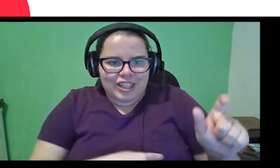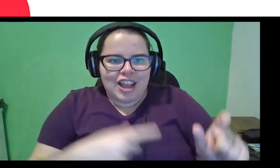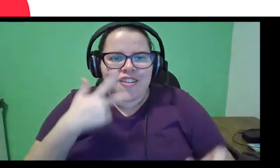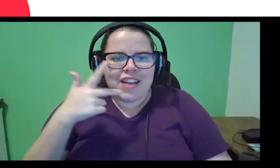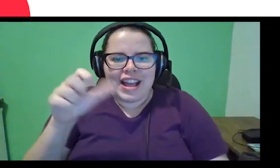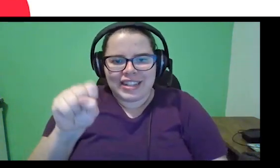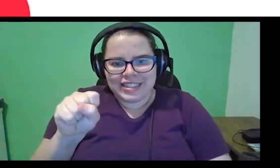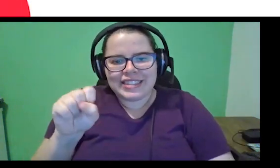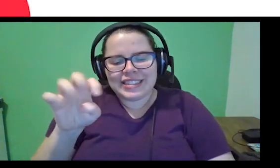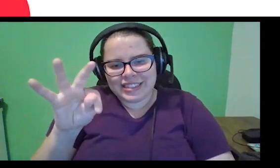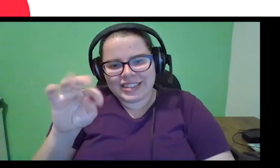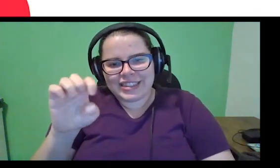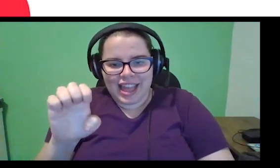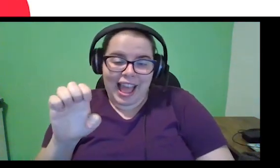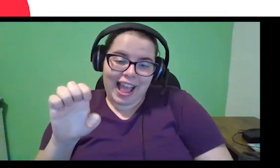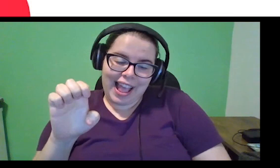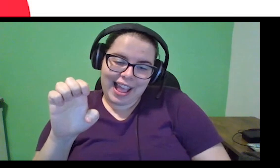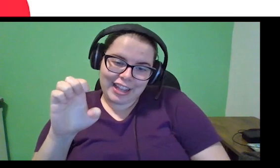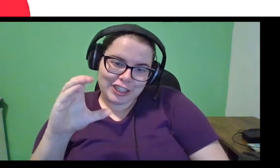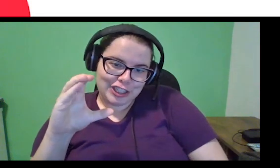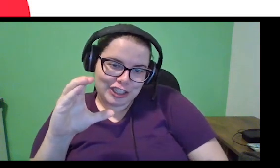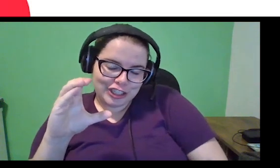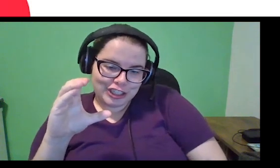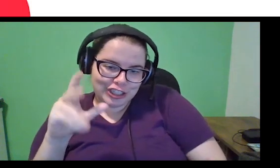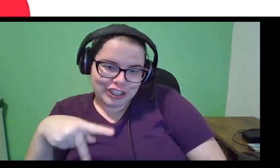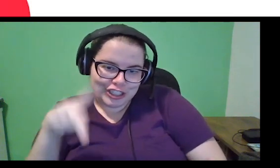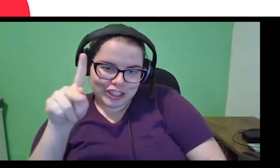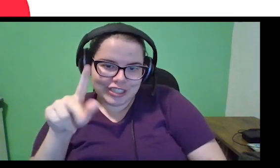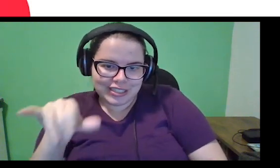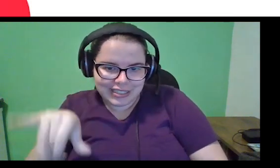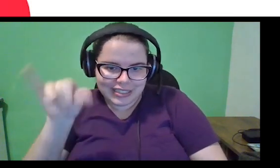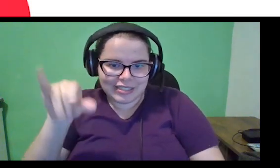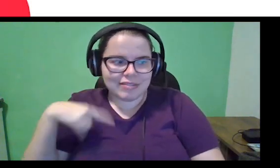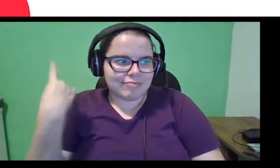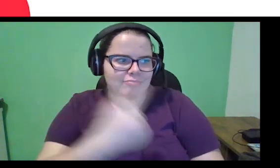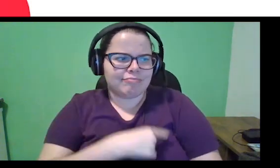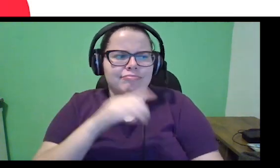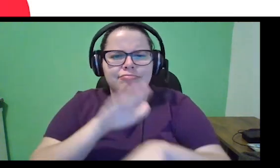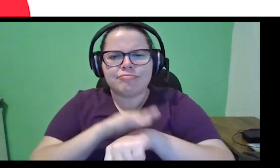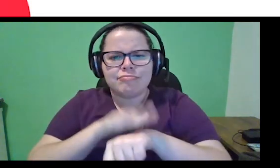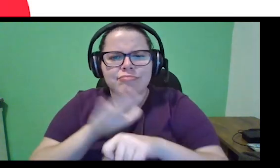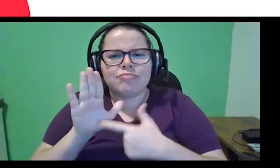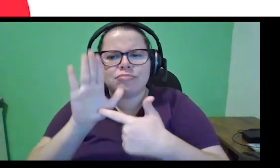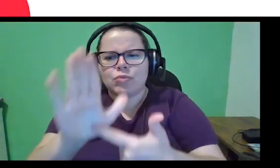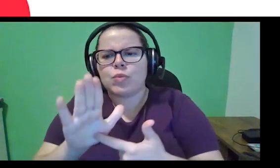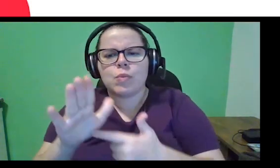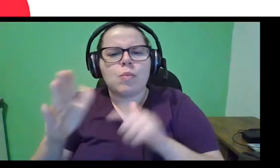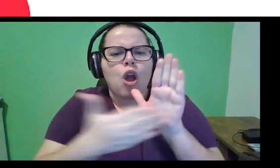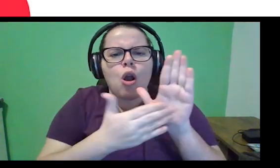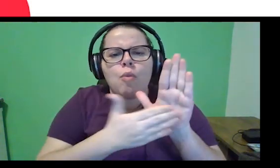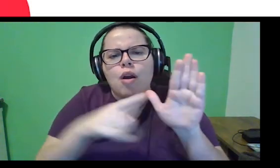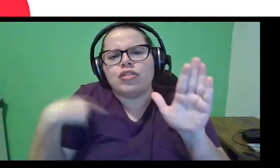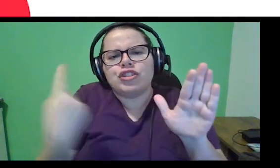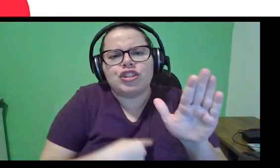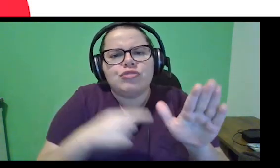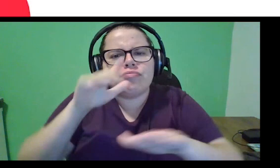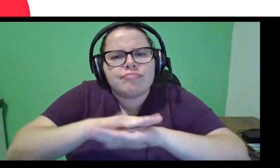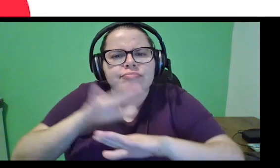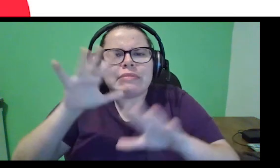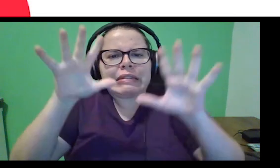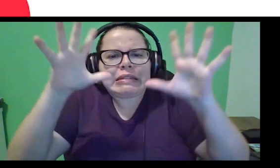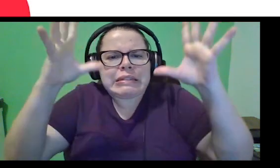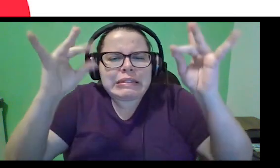estético. E uma das etapas é definir o propósito, né? Então, eu sempre costumo chegar nos contextos e fazer essa definição